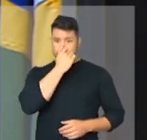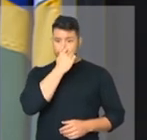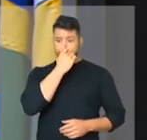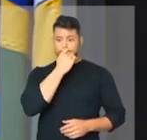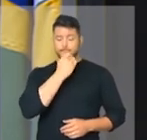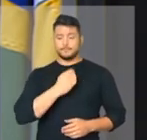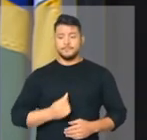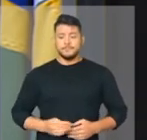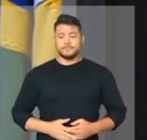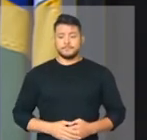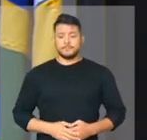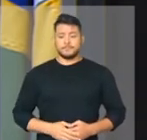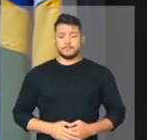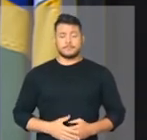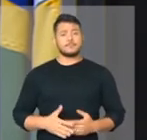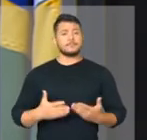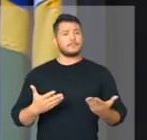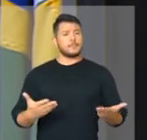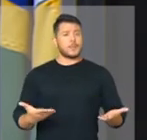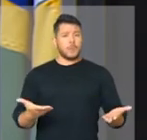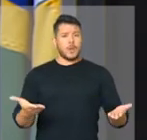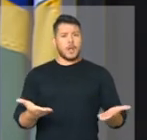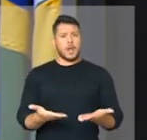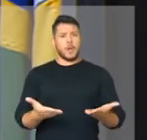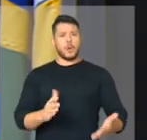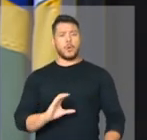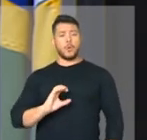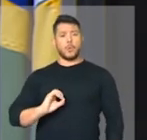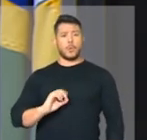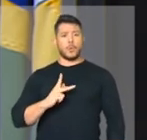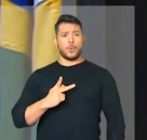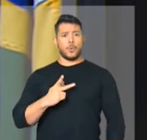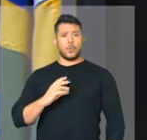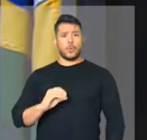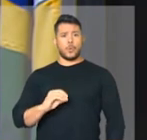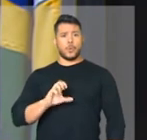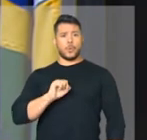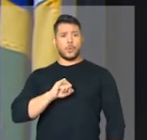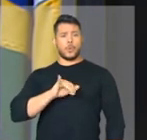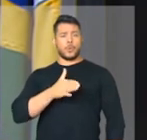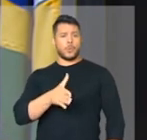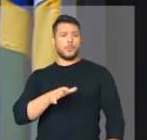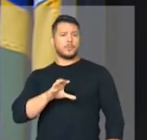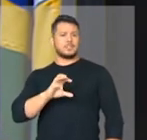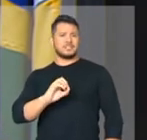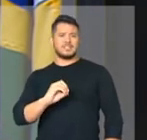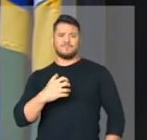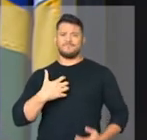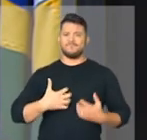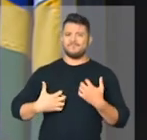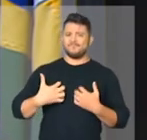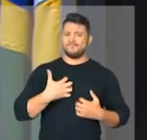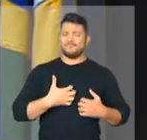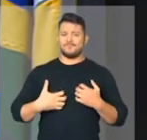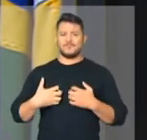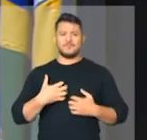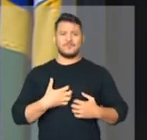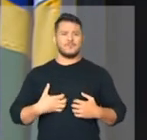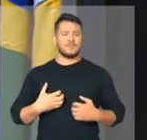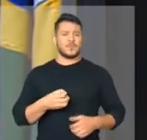está incomodada com o novo modelo de Brasil, nós temos também uma imprensa,